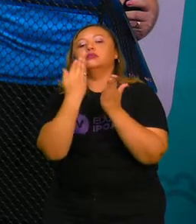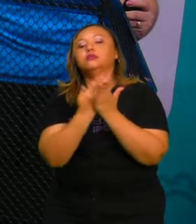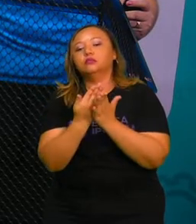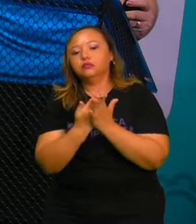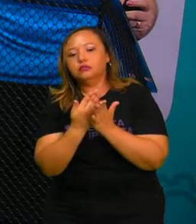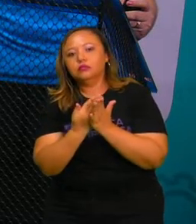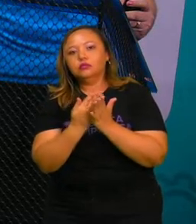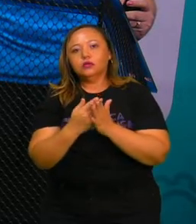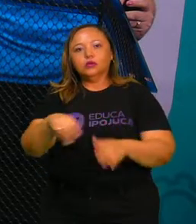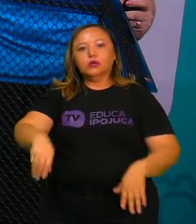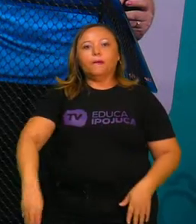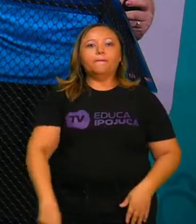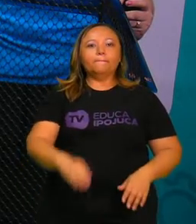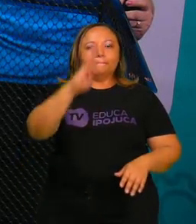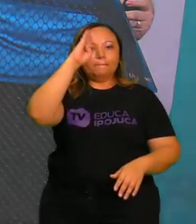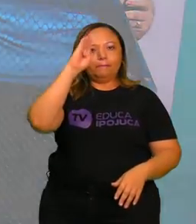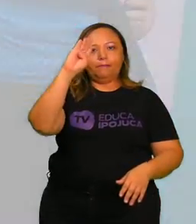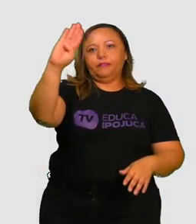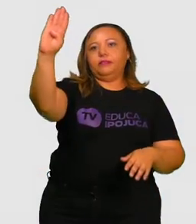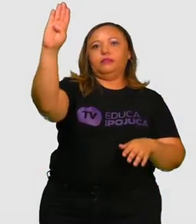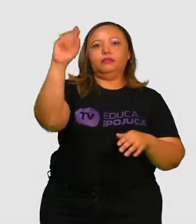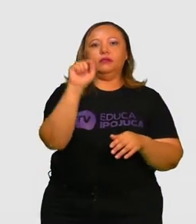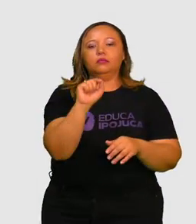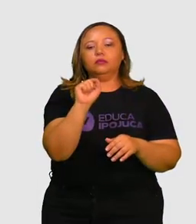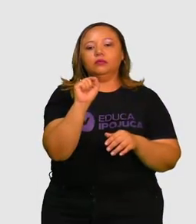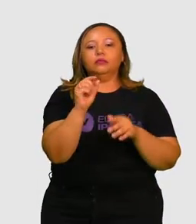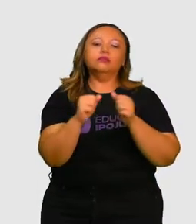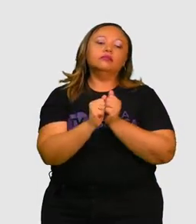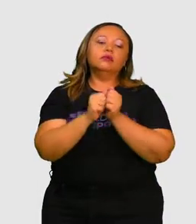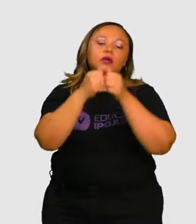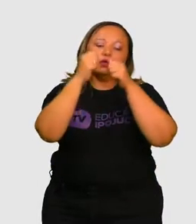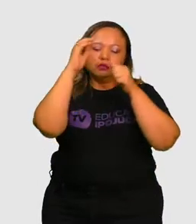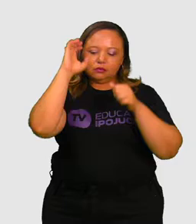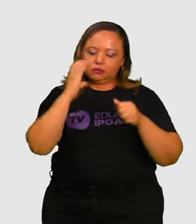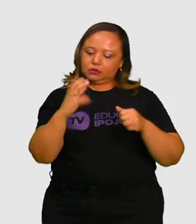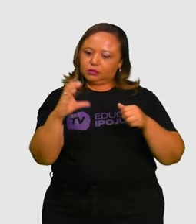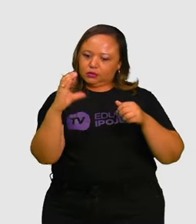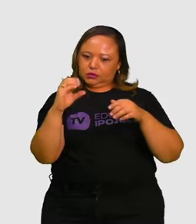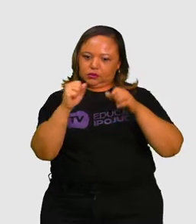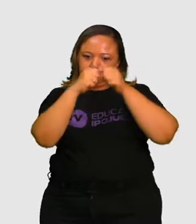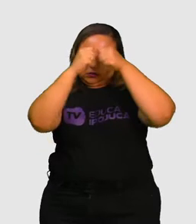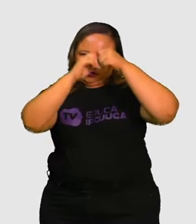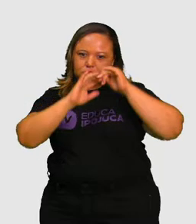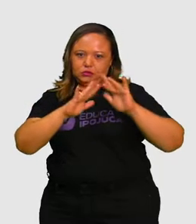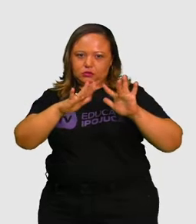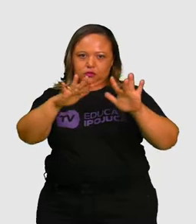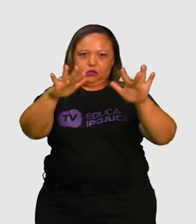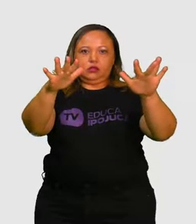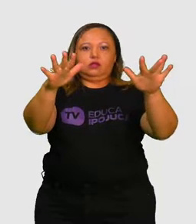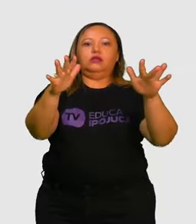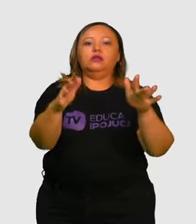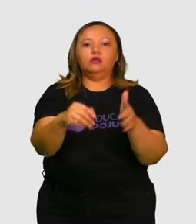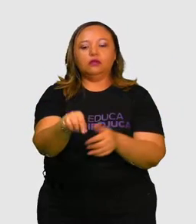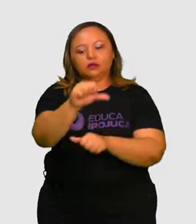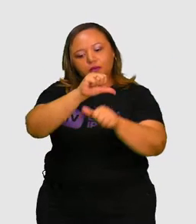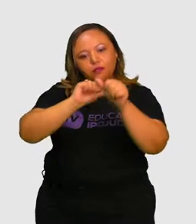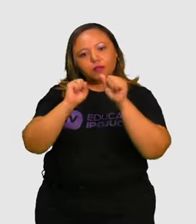finalidade principal de popularizar a ciência, ou seja, difundir o conhecimento científico,